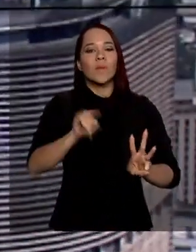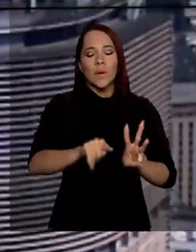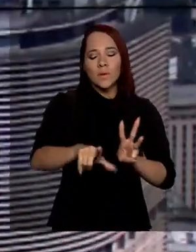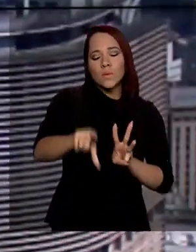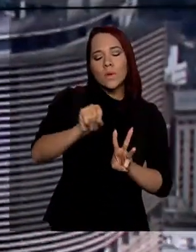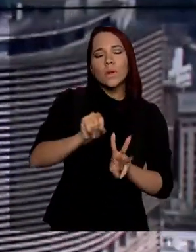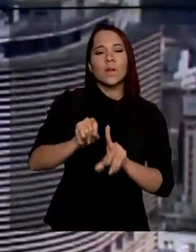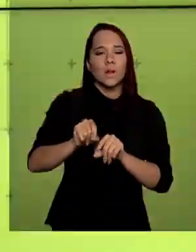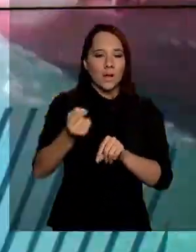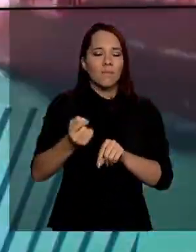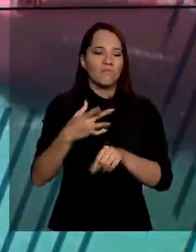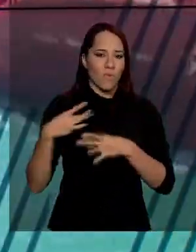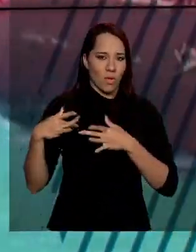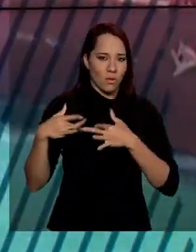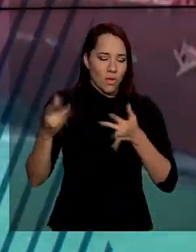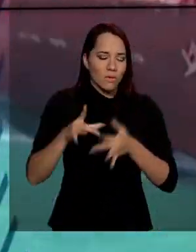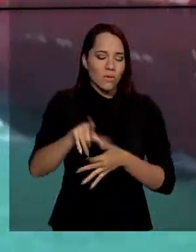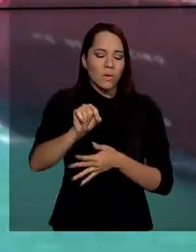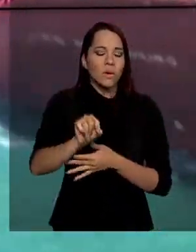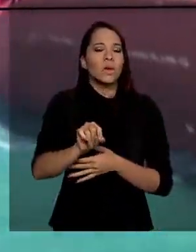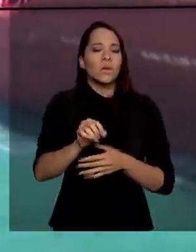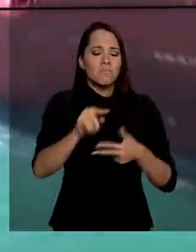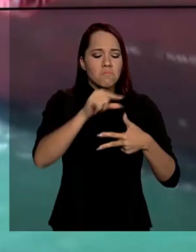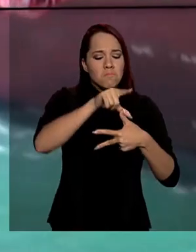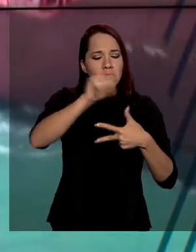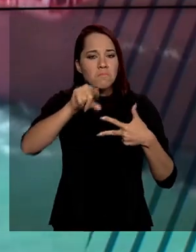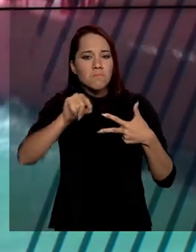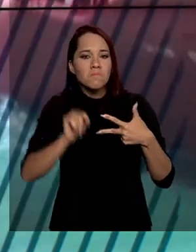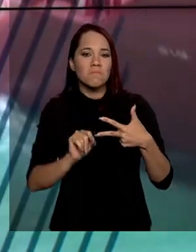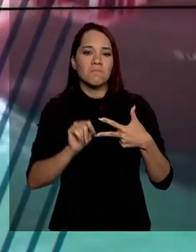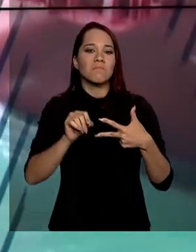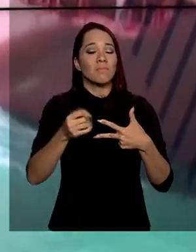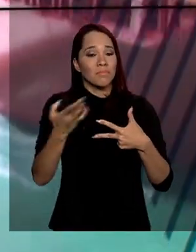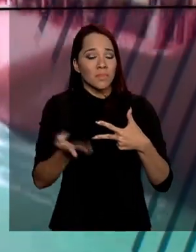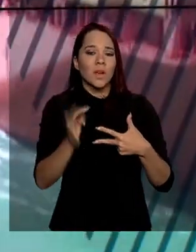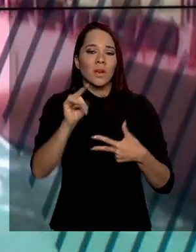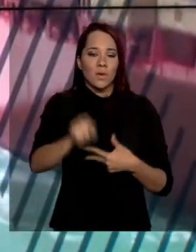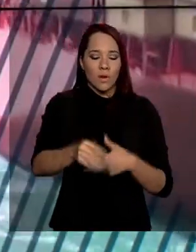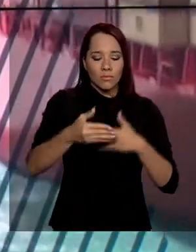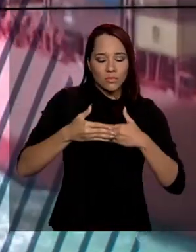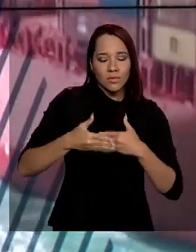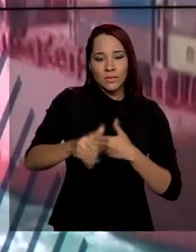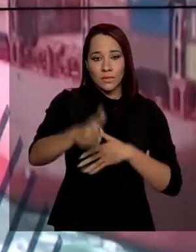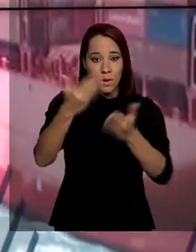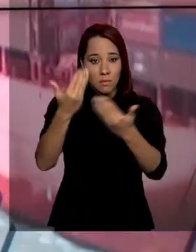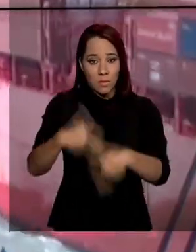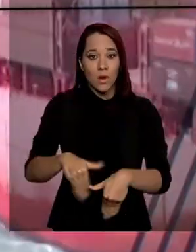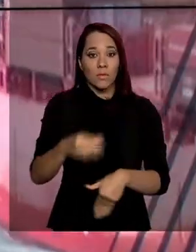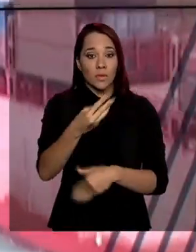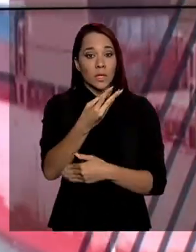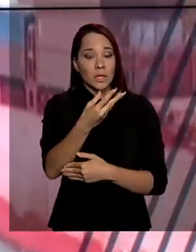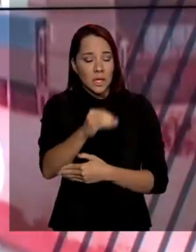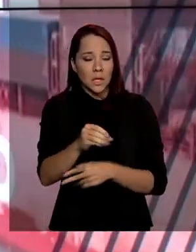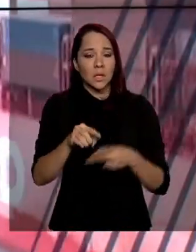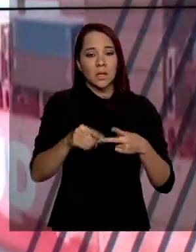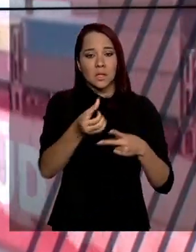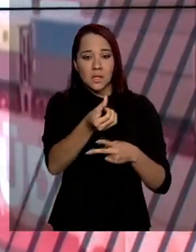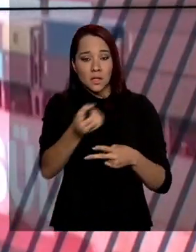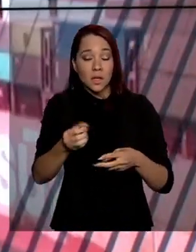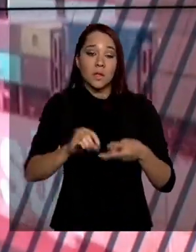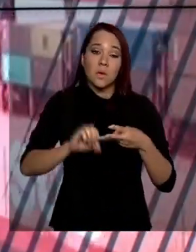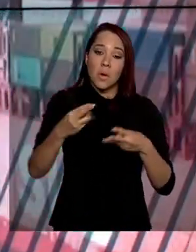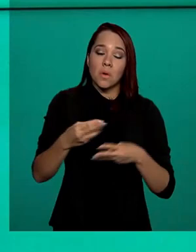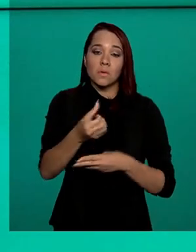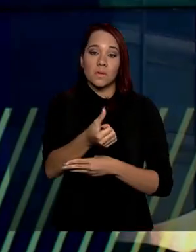escolher de forma voluntária uma das opções apresentadas, com o adiamento das provas em 30, 60 ou